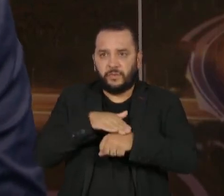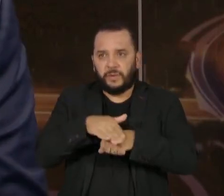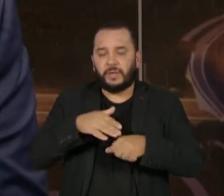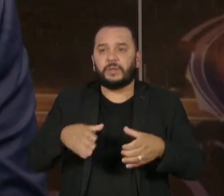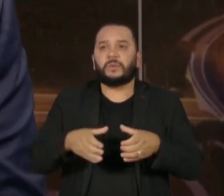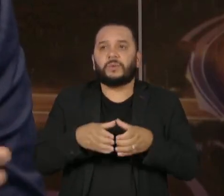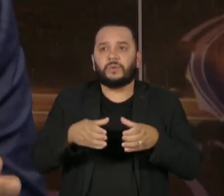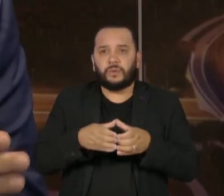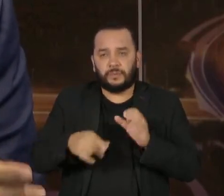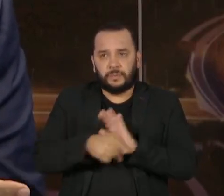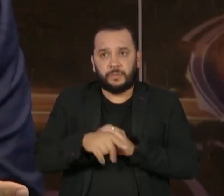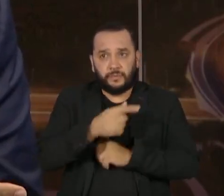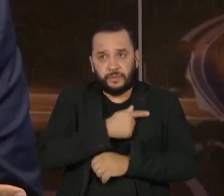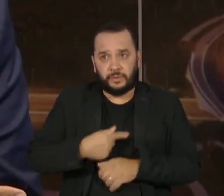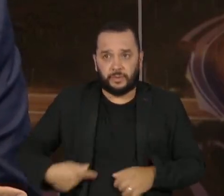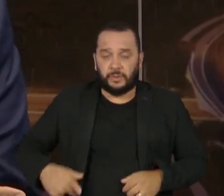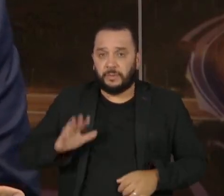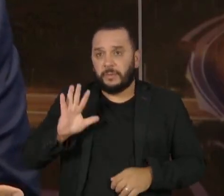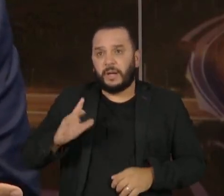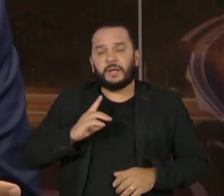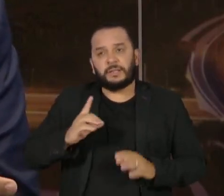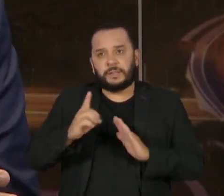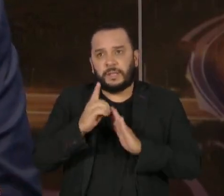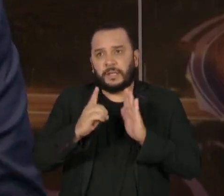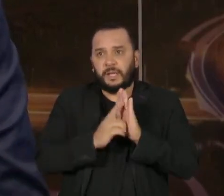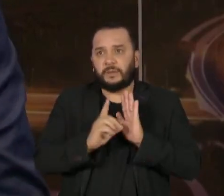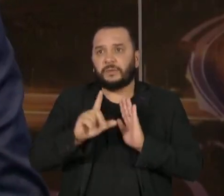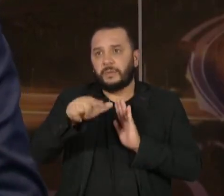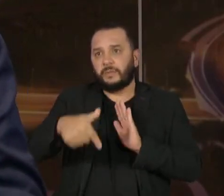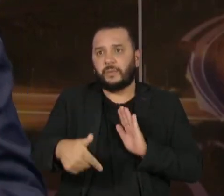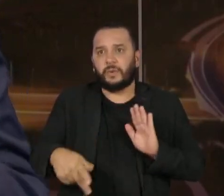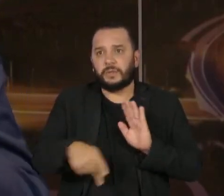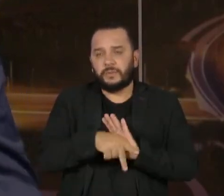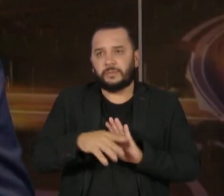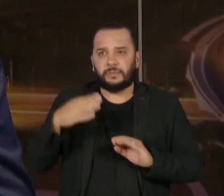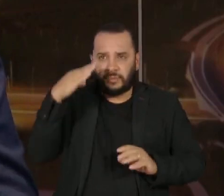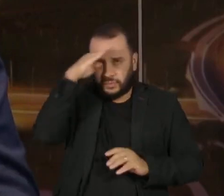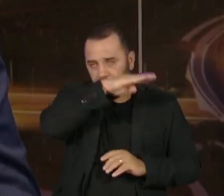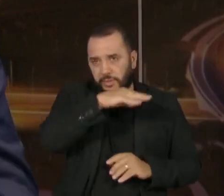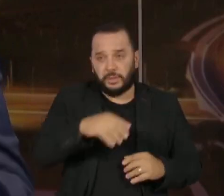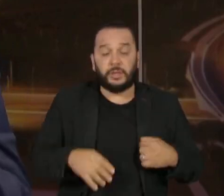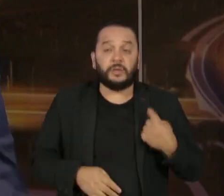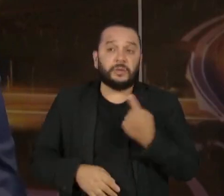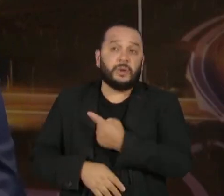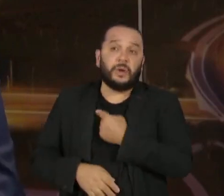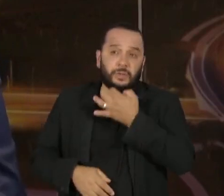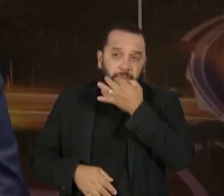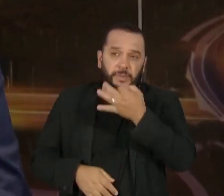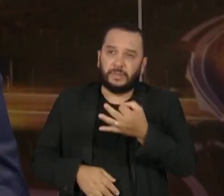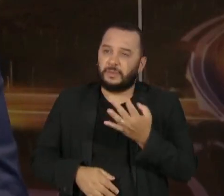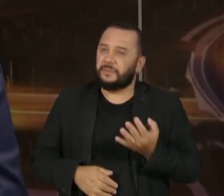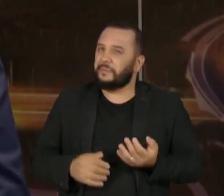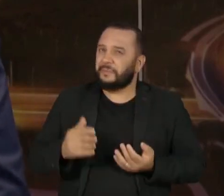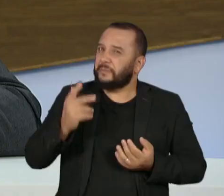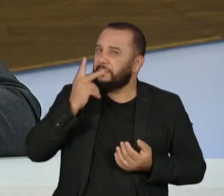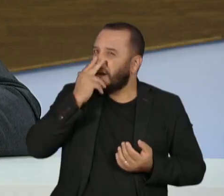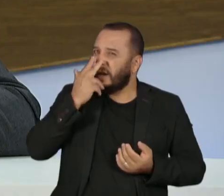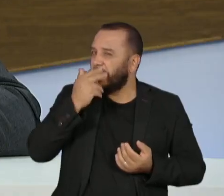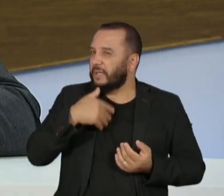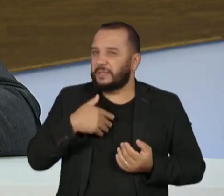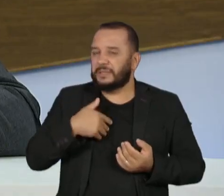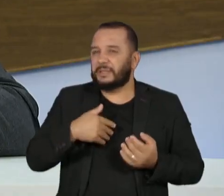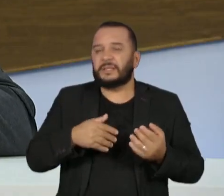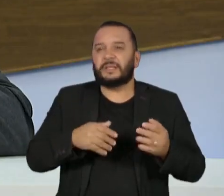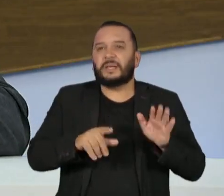os decretos que vieram depois do presidente Bolsonaro, na nossa opinião, descaracterizaram boa parte da lei